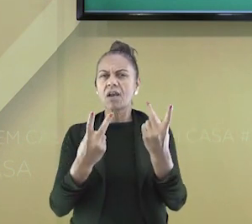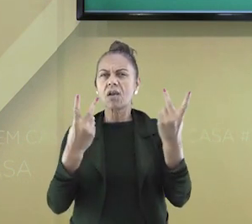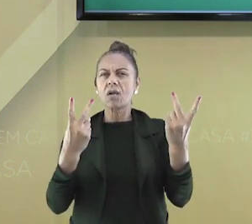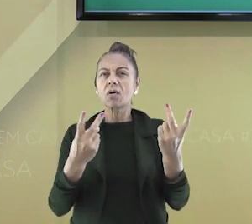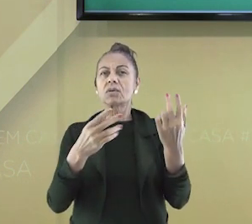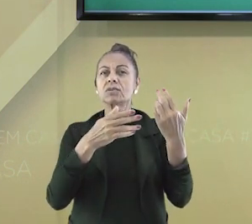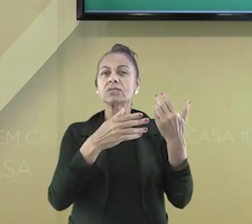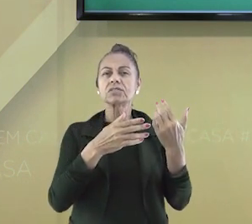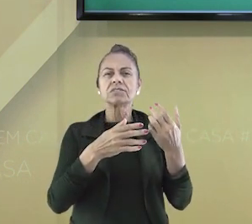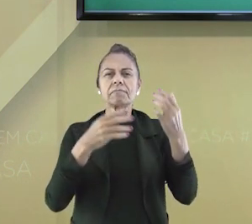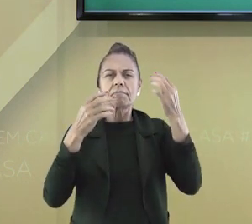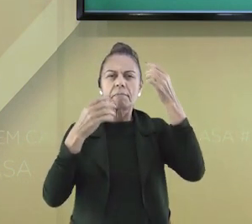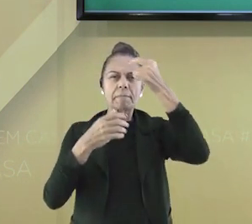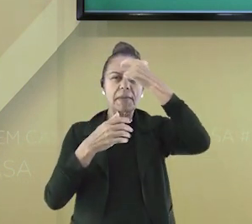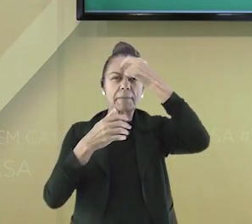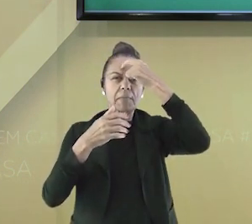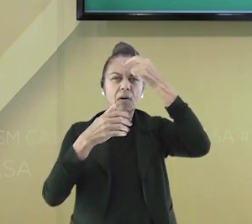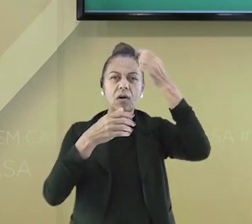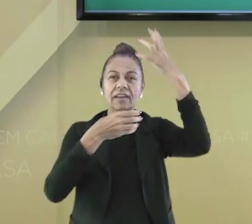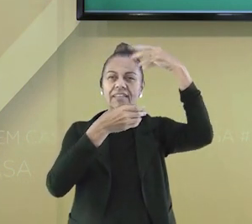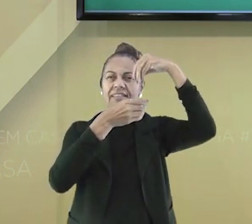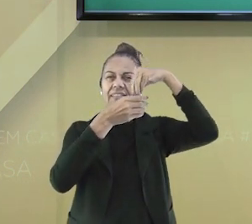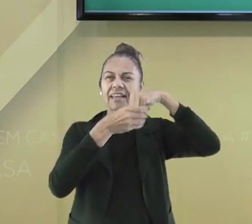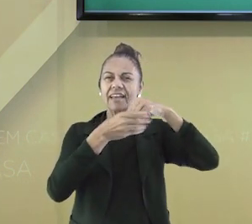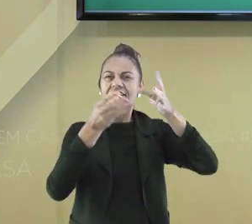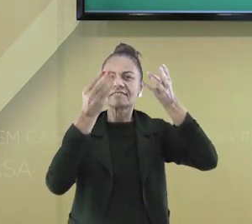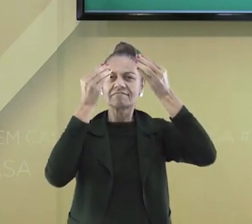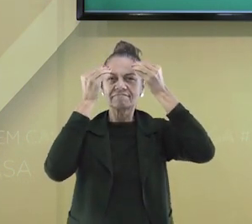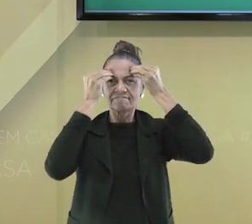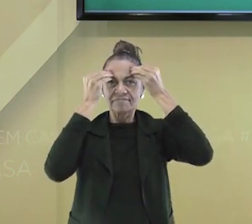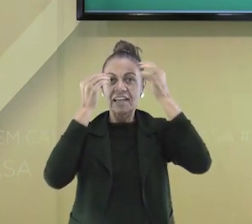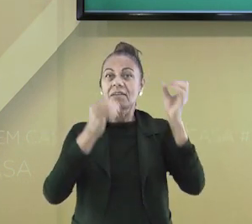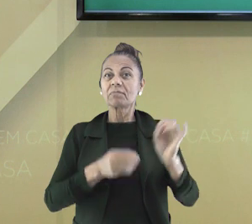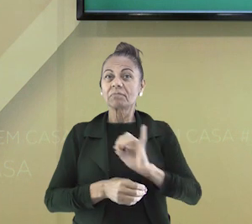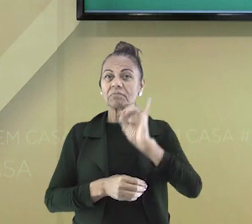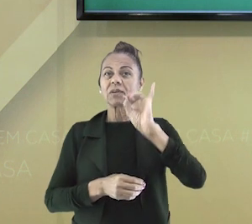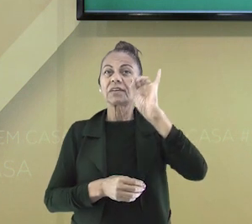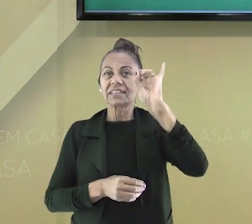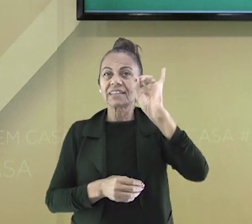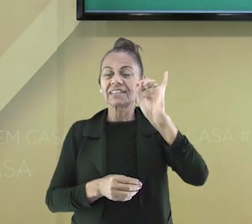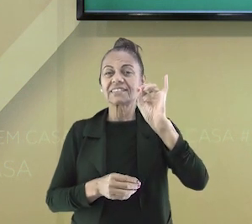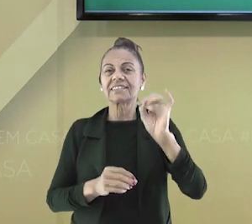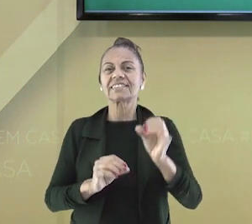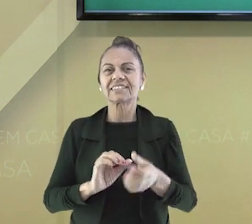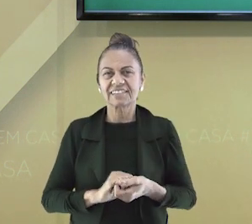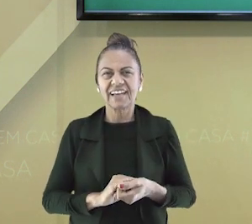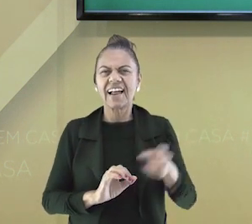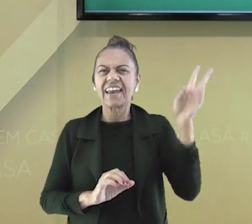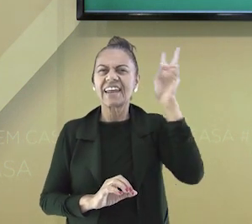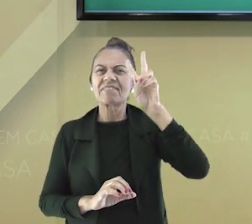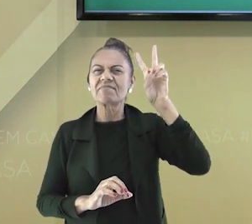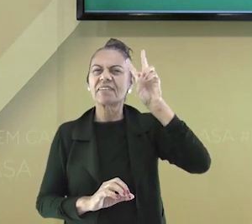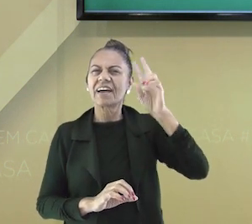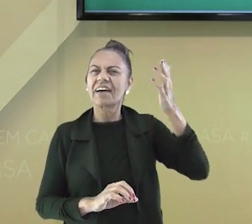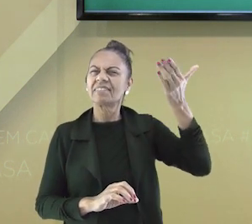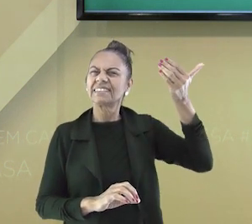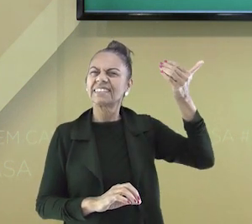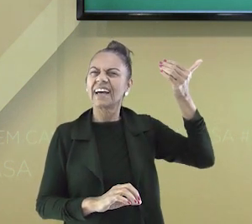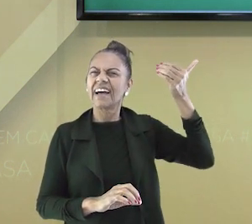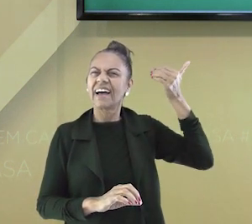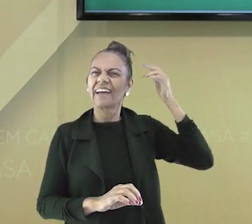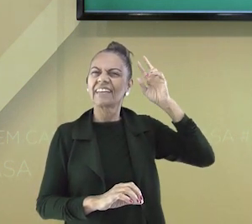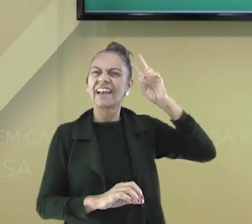registrar e comunicar memórias pessoais e familiares. É muito bom relembrar o